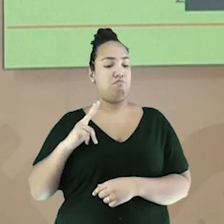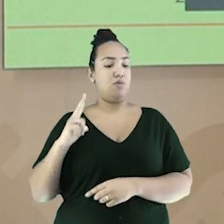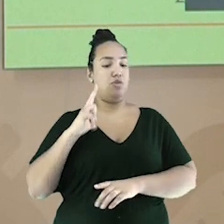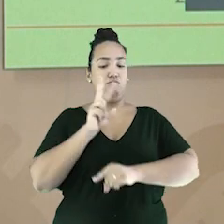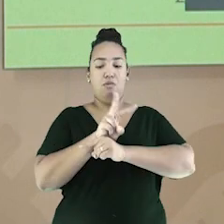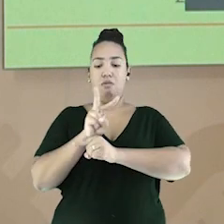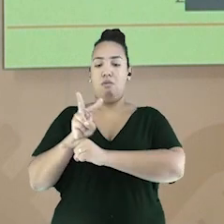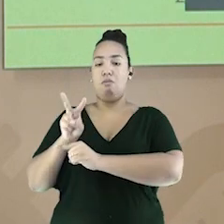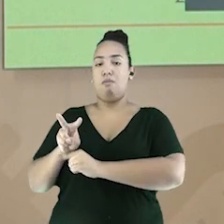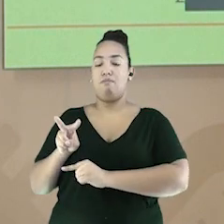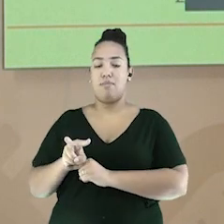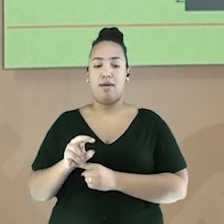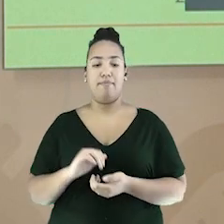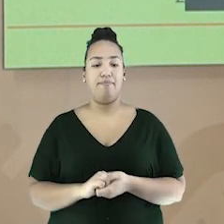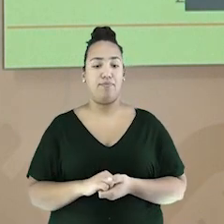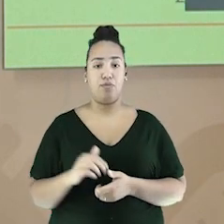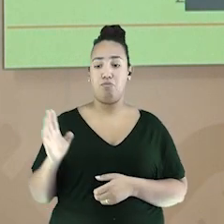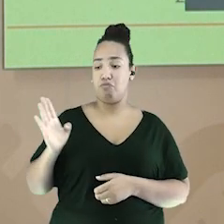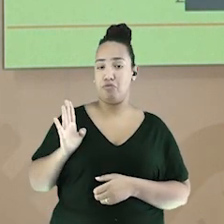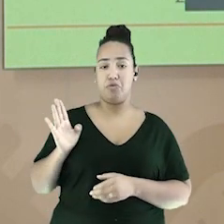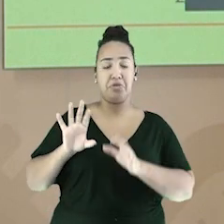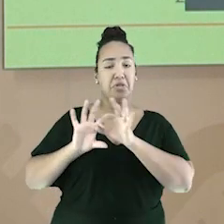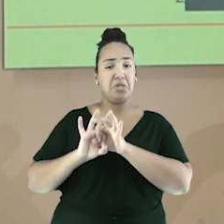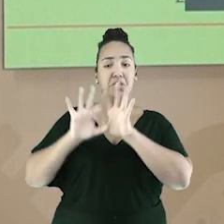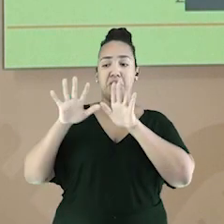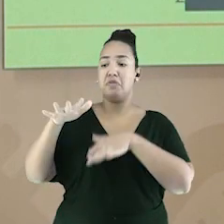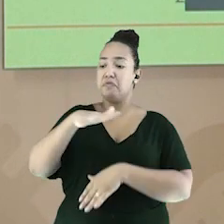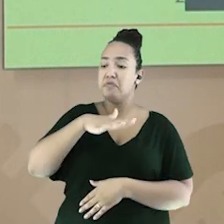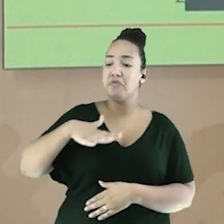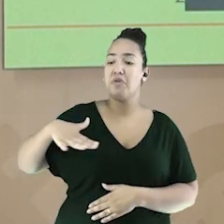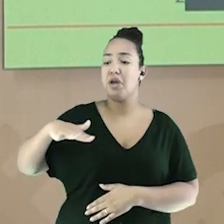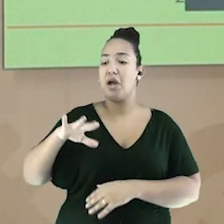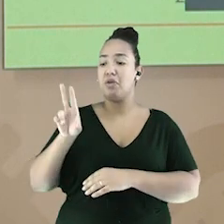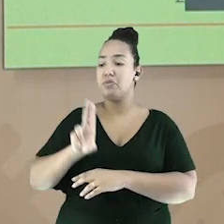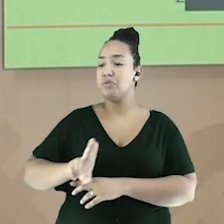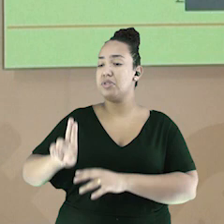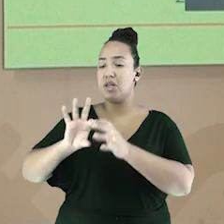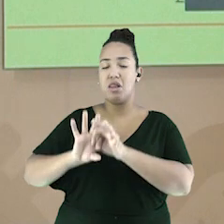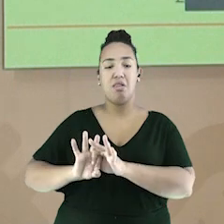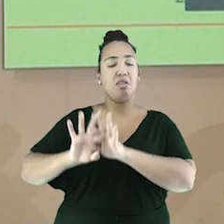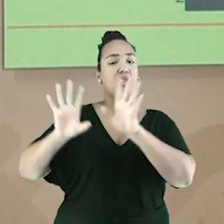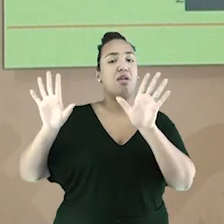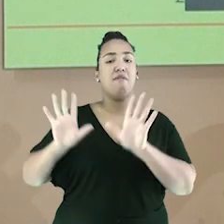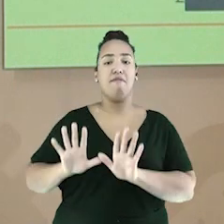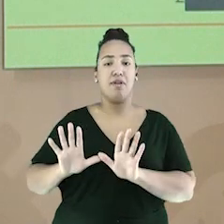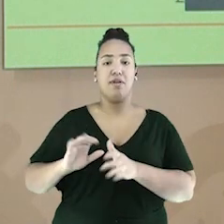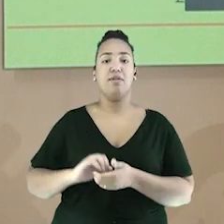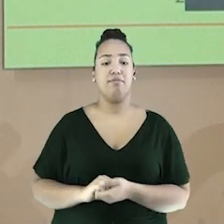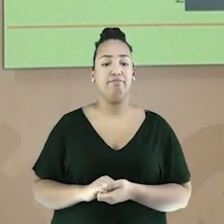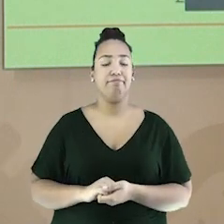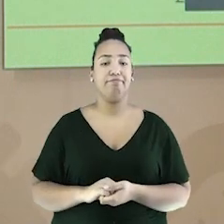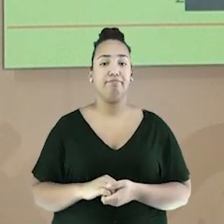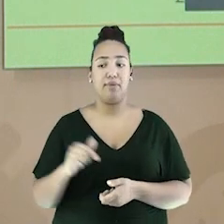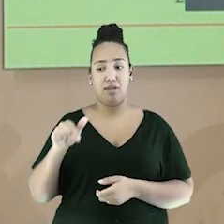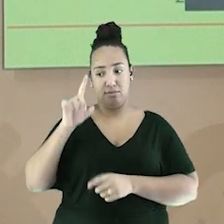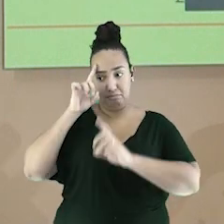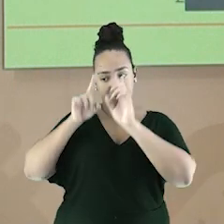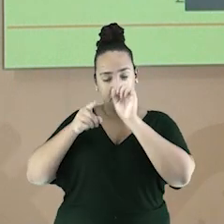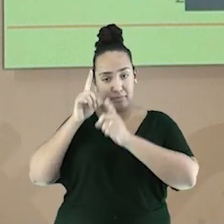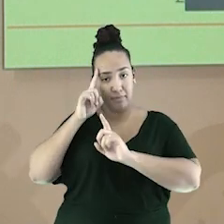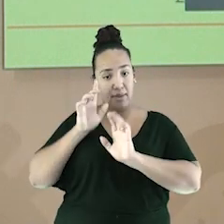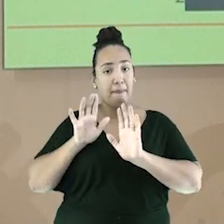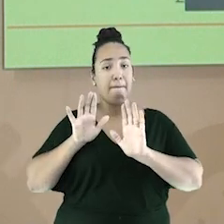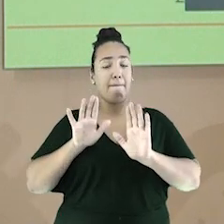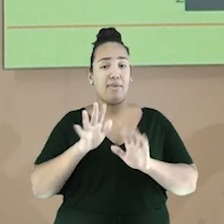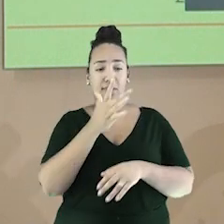e propriedades como quiserem, como donos de tais recursos. Por sua vez, o trabalhador que vinha do campo, que se viu